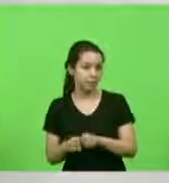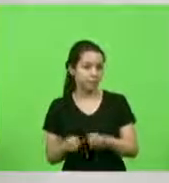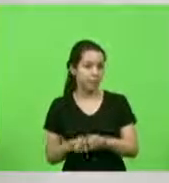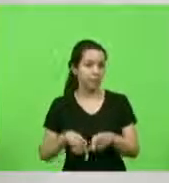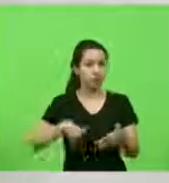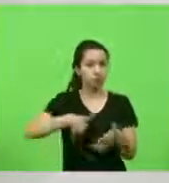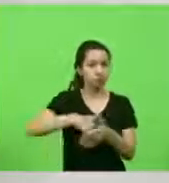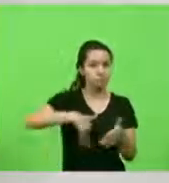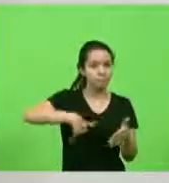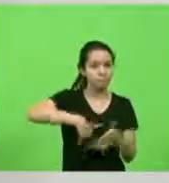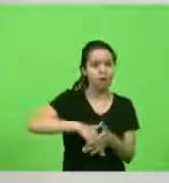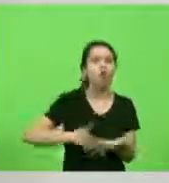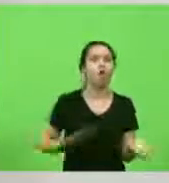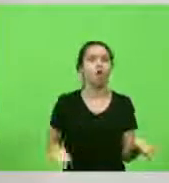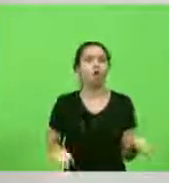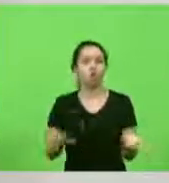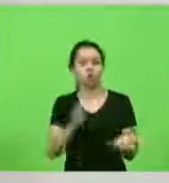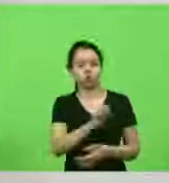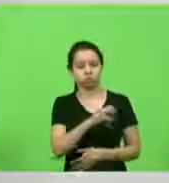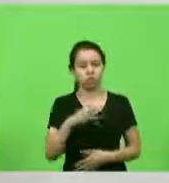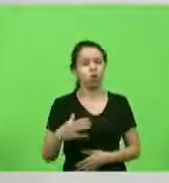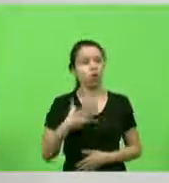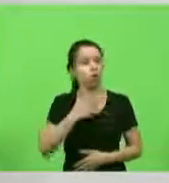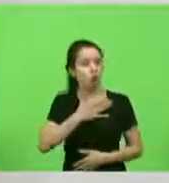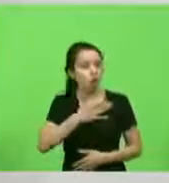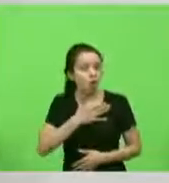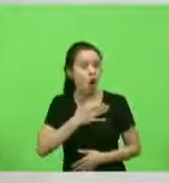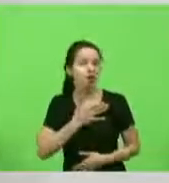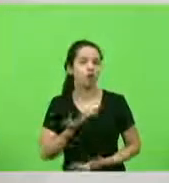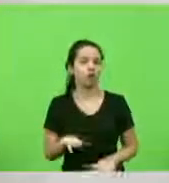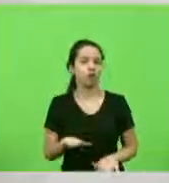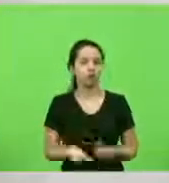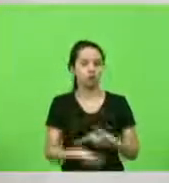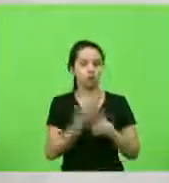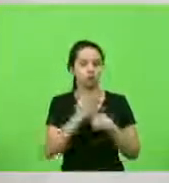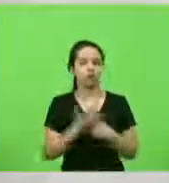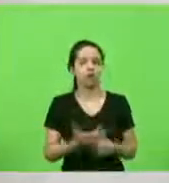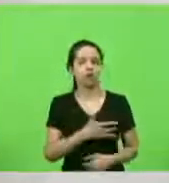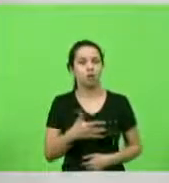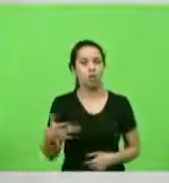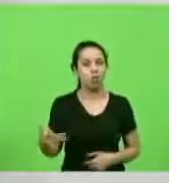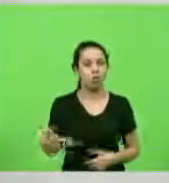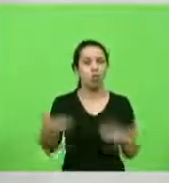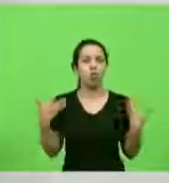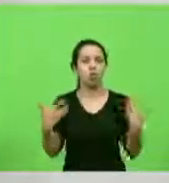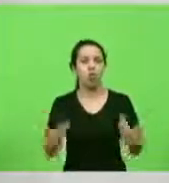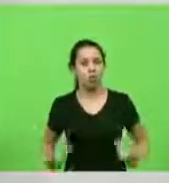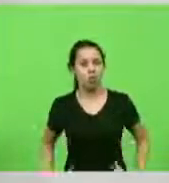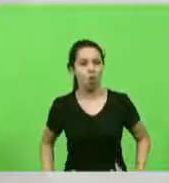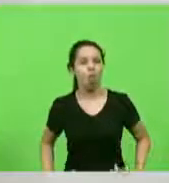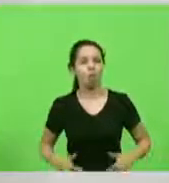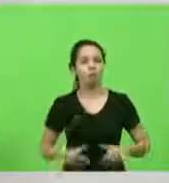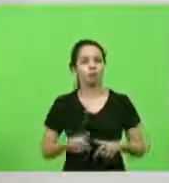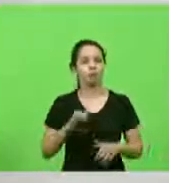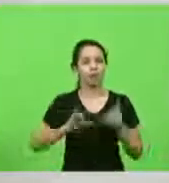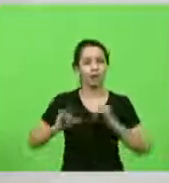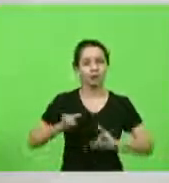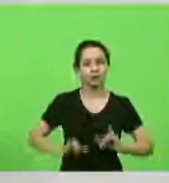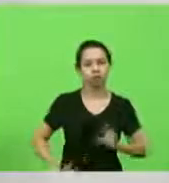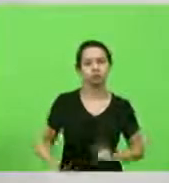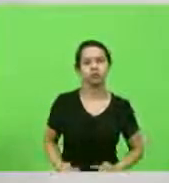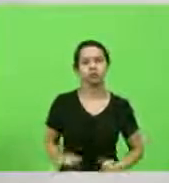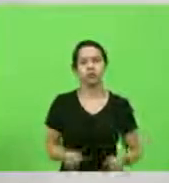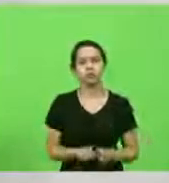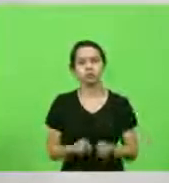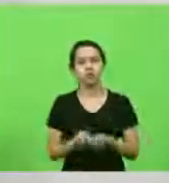gostam de praticar que faz bem para a saúde física para a saúde mental para a autoestima para a imunidade que faz bem para a sociedade